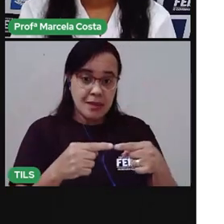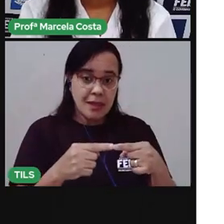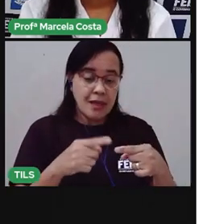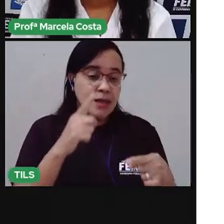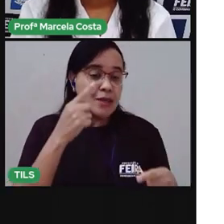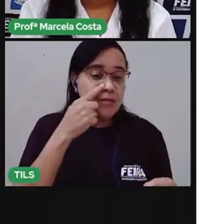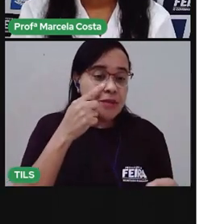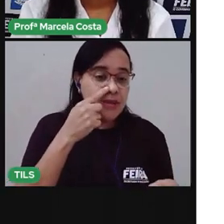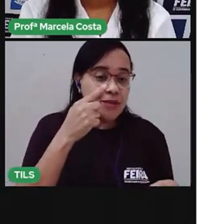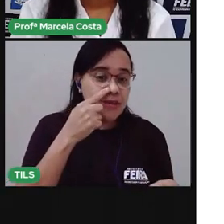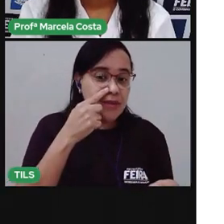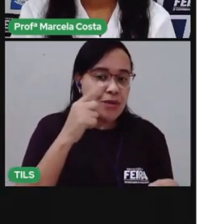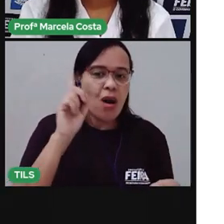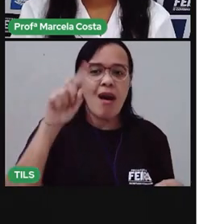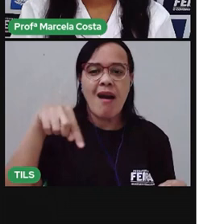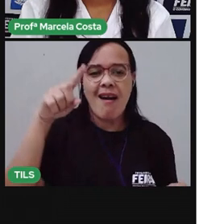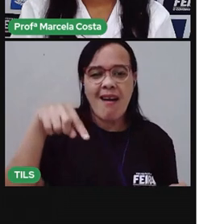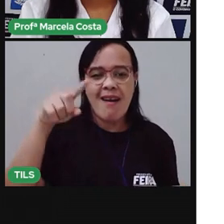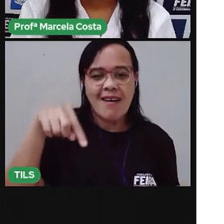Paladar.